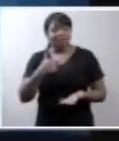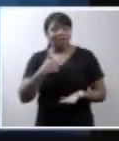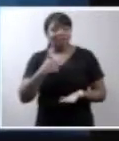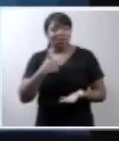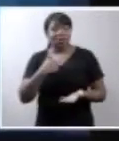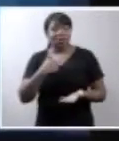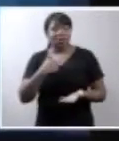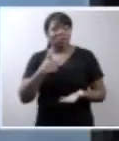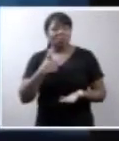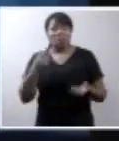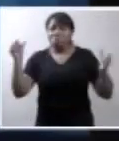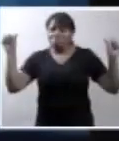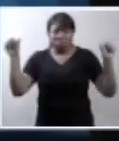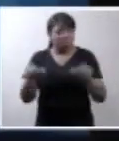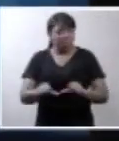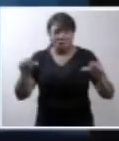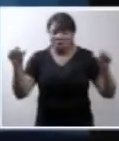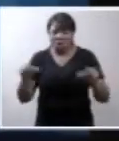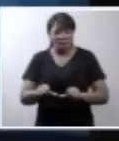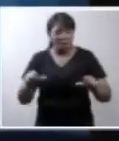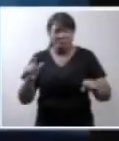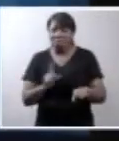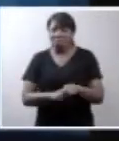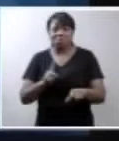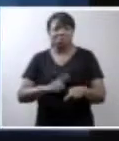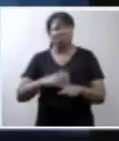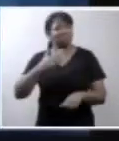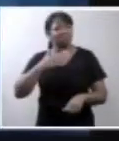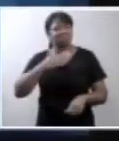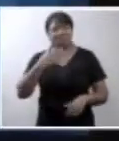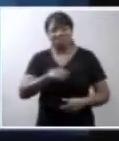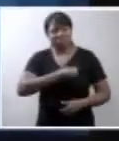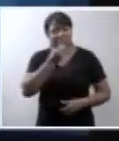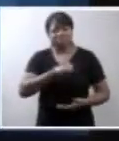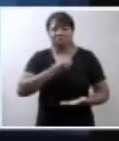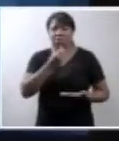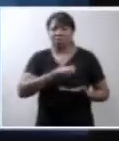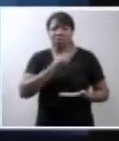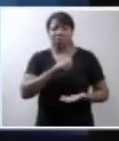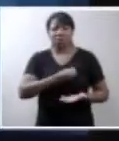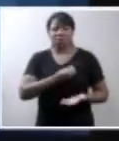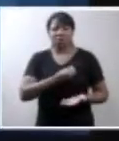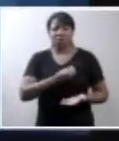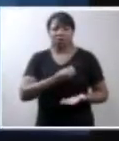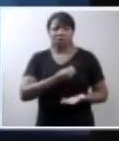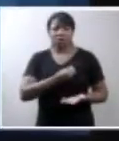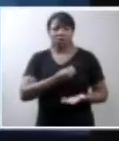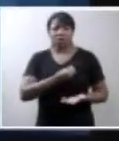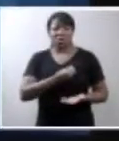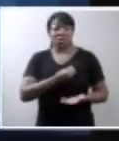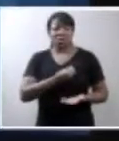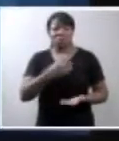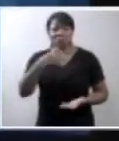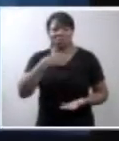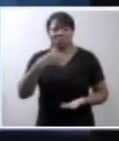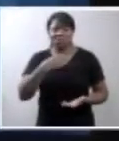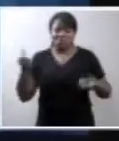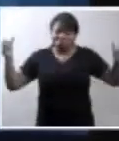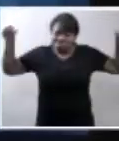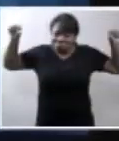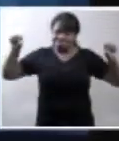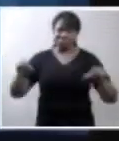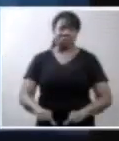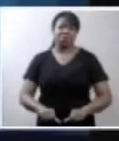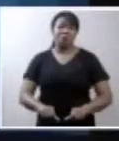Foi um dos piores momentos da minha vida. Me senti um bagaço de mulher, me senti